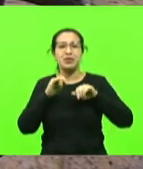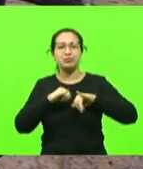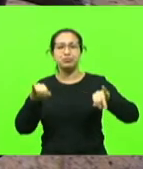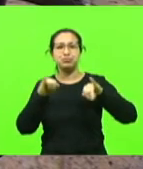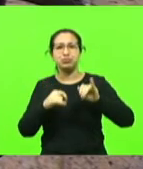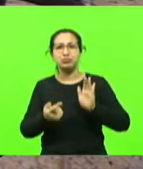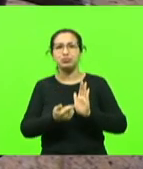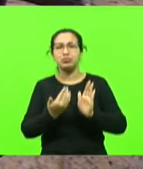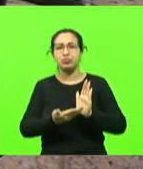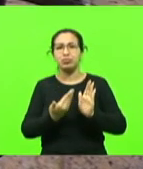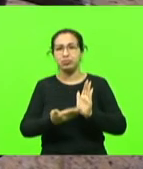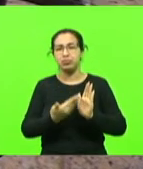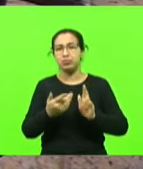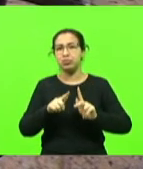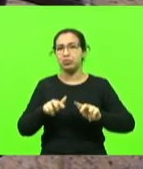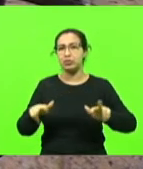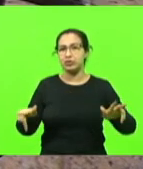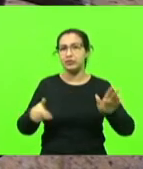fazer,